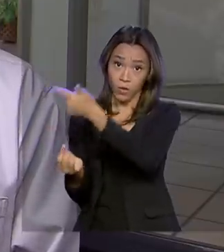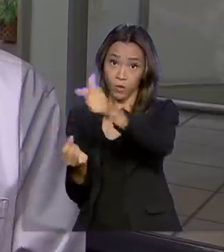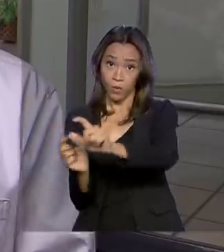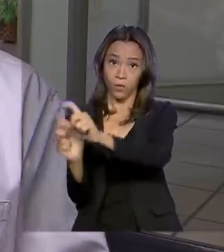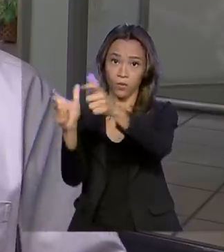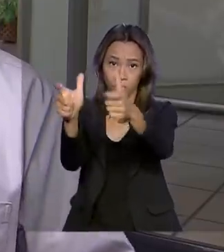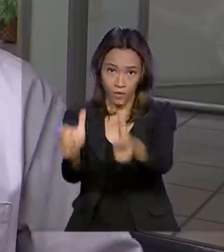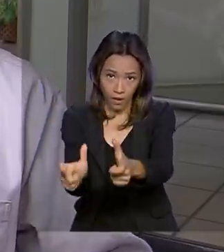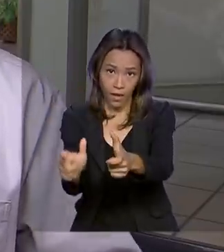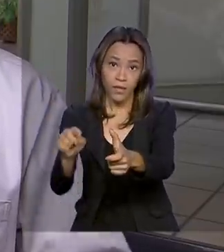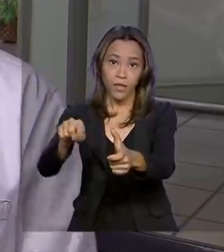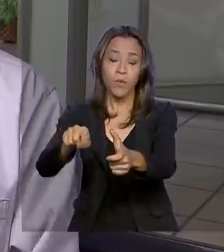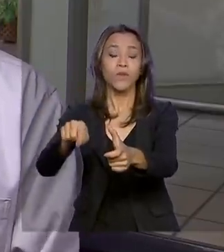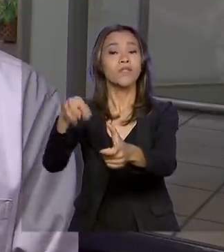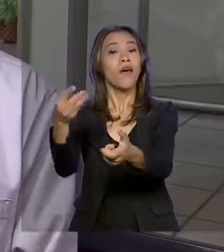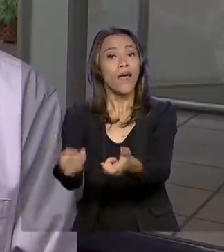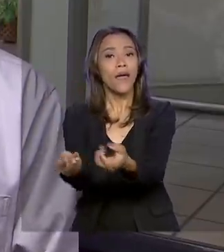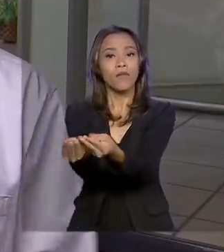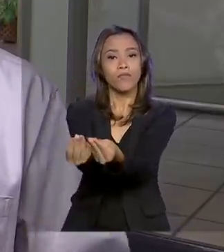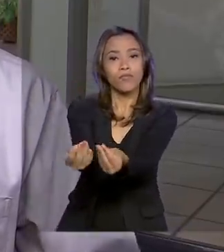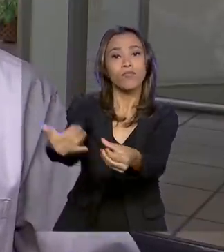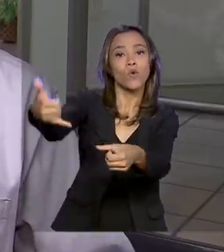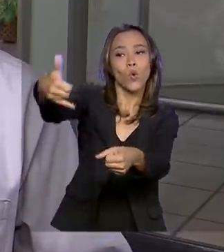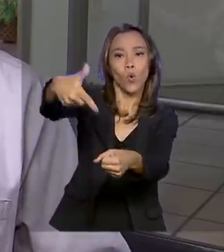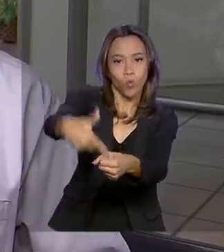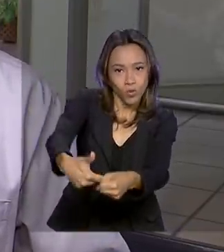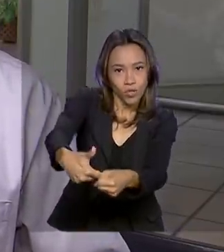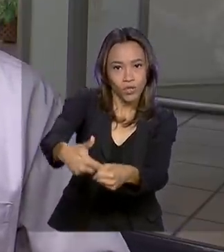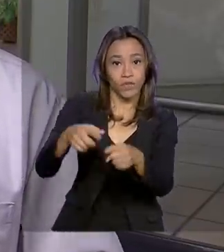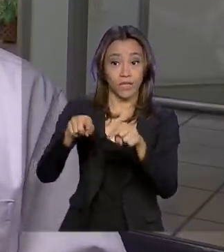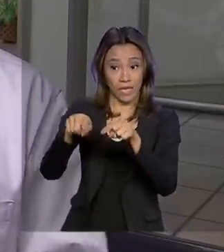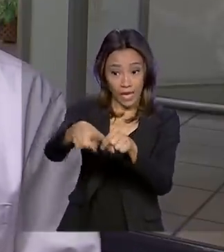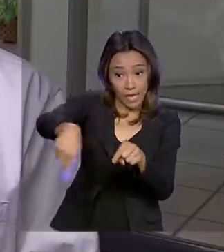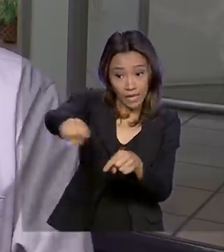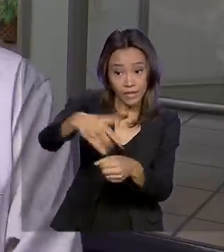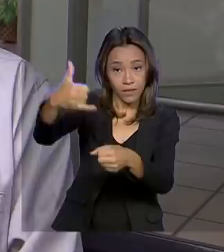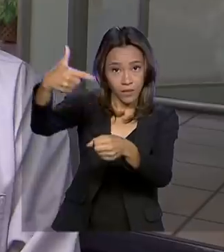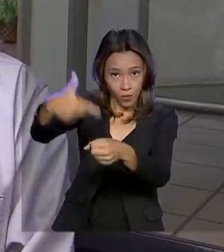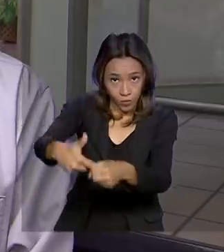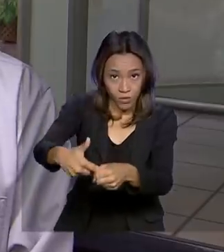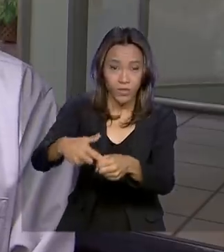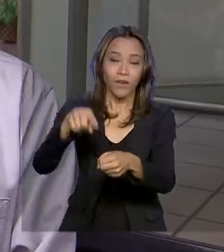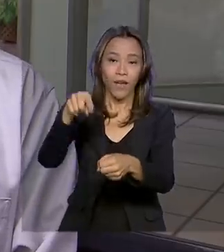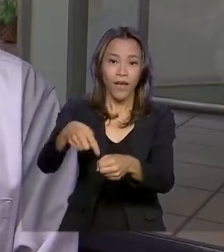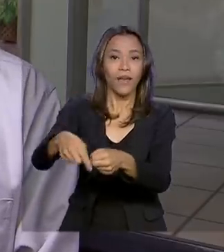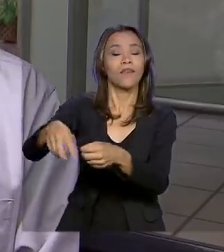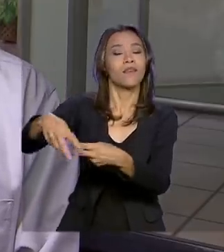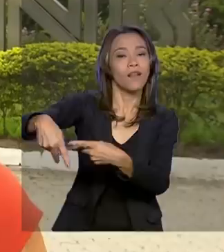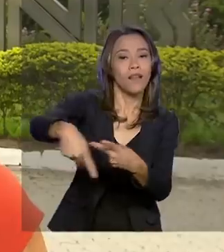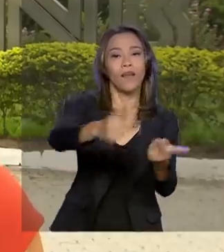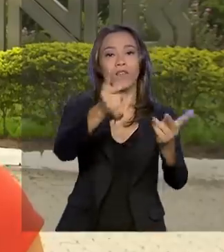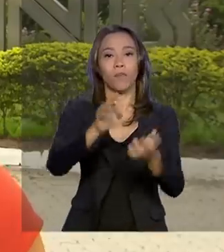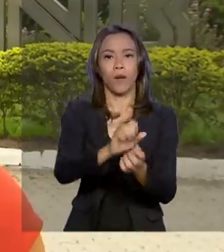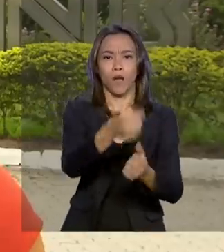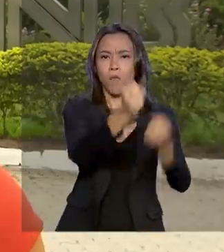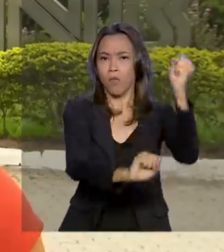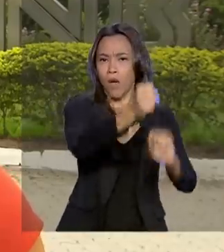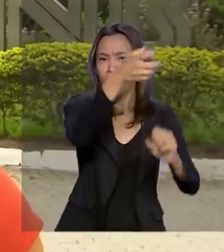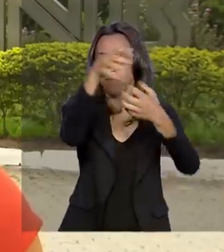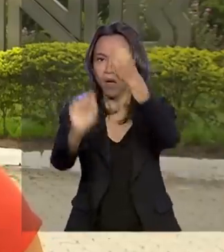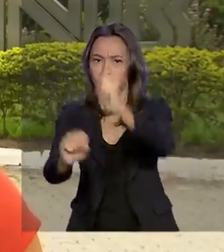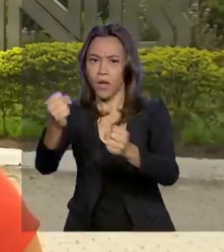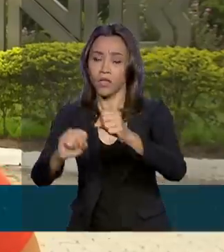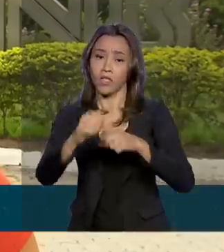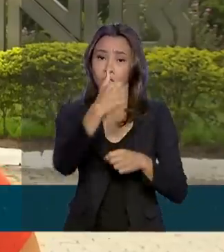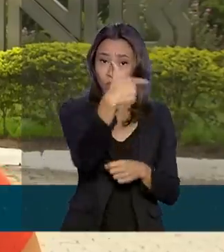1, e viram elementos combustíveis. Esses elementos combustíveis é que alimentam as usinas de Angra 1 e 2. Por se tratar de um